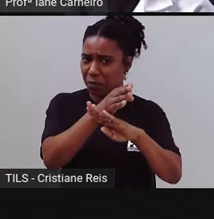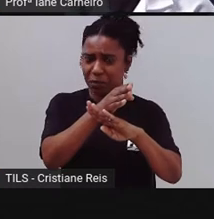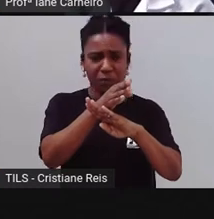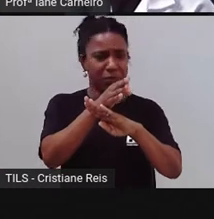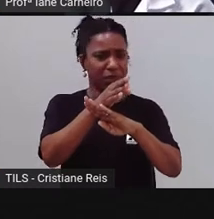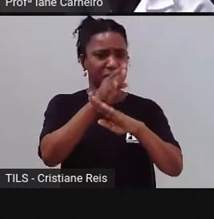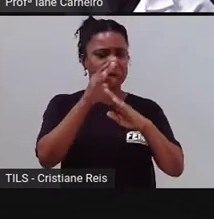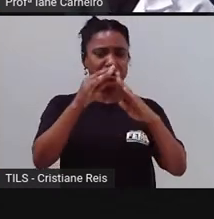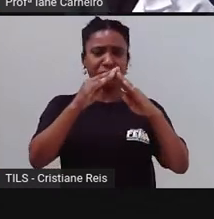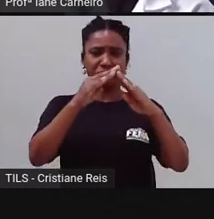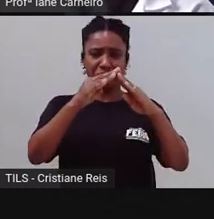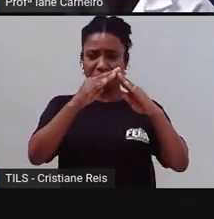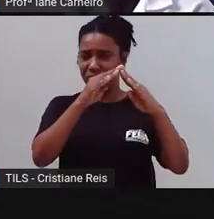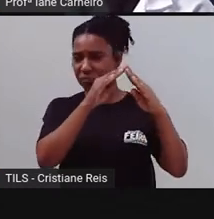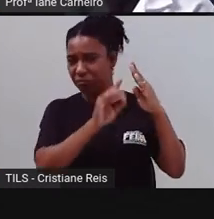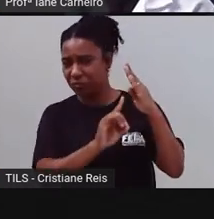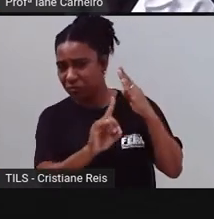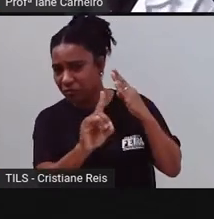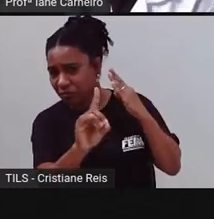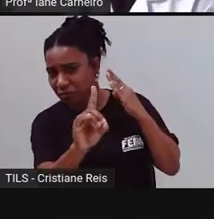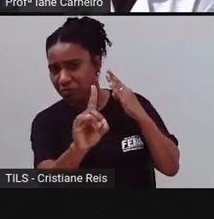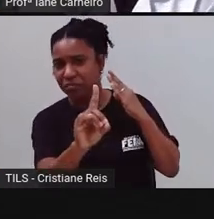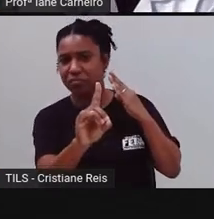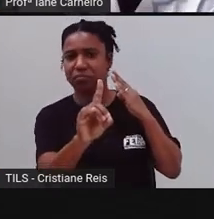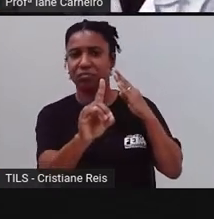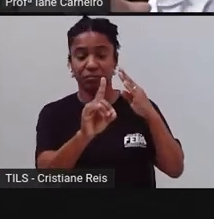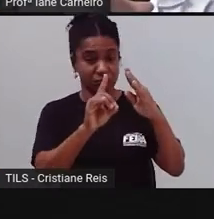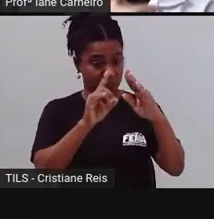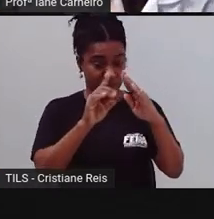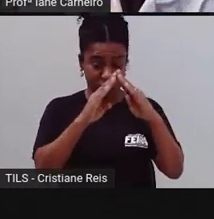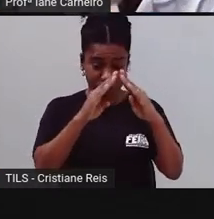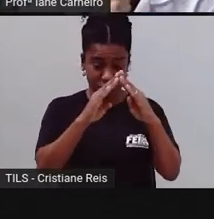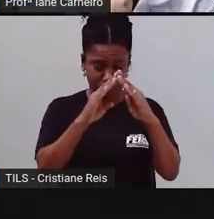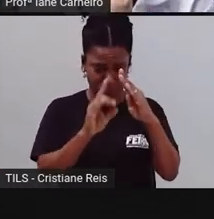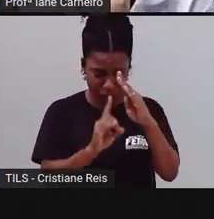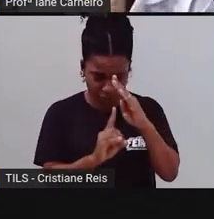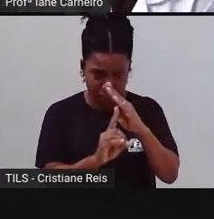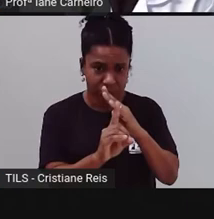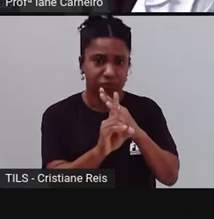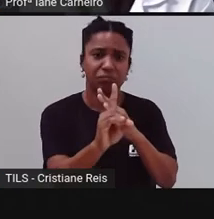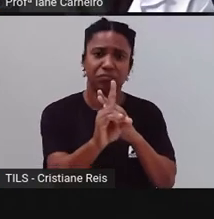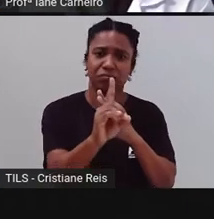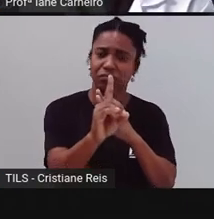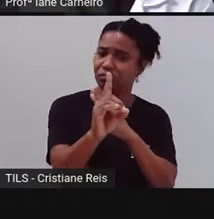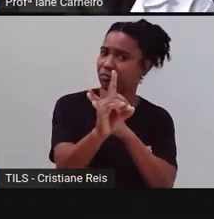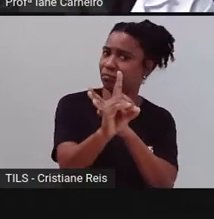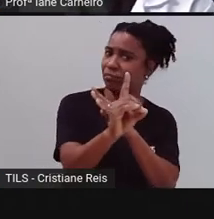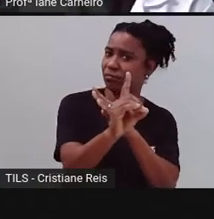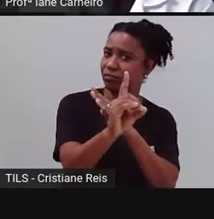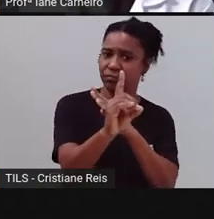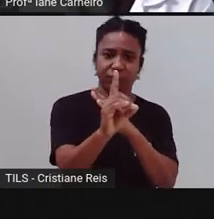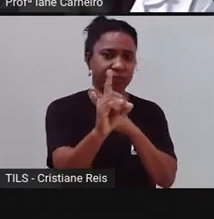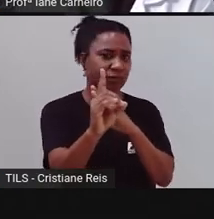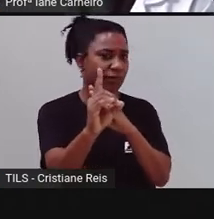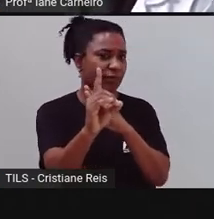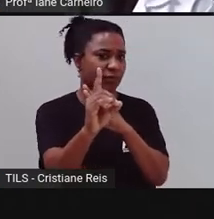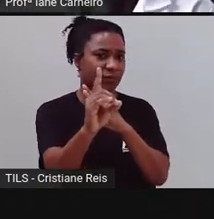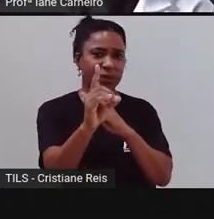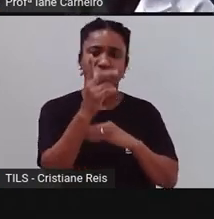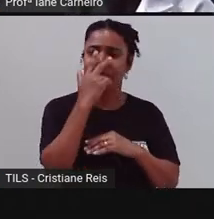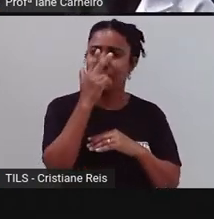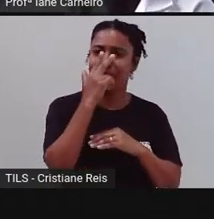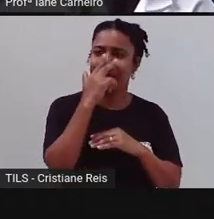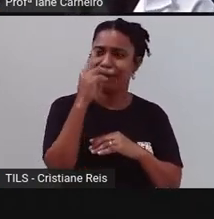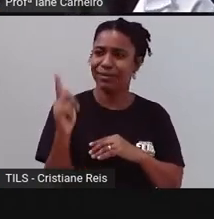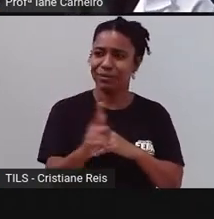E aí, você sabe a resposta? Quando entra na casa, fica do lado de fora. Será que é o gigante? Olha aqui. É o gigante